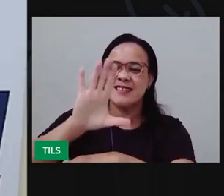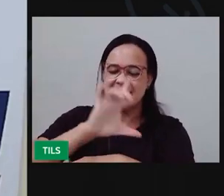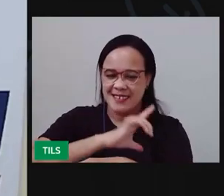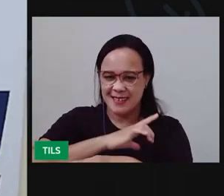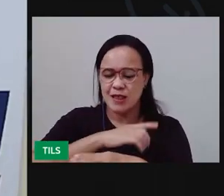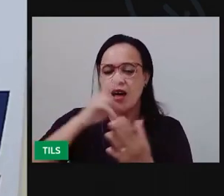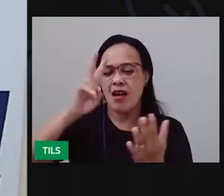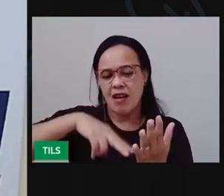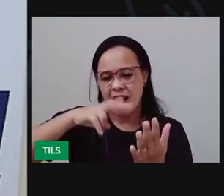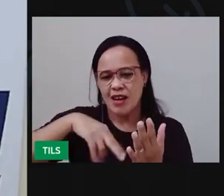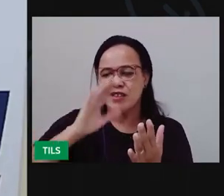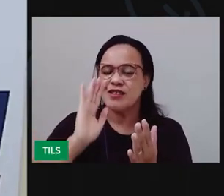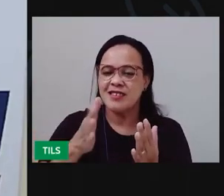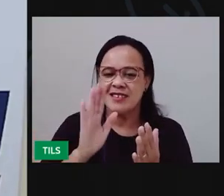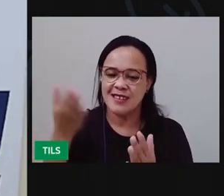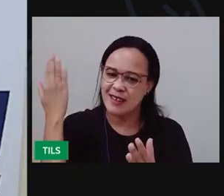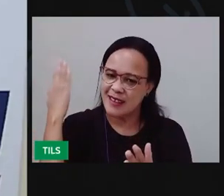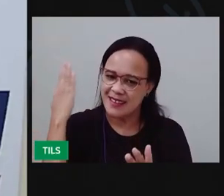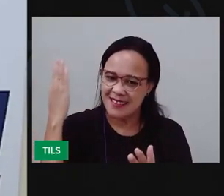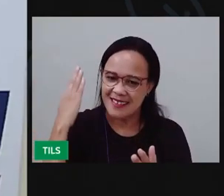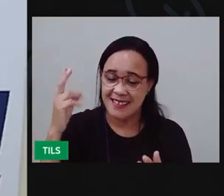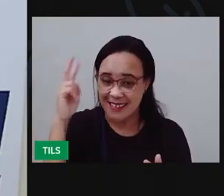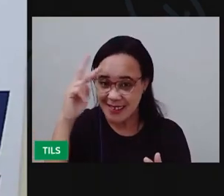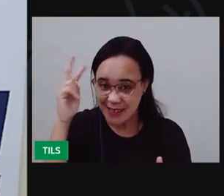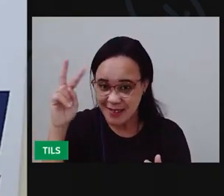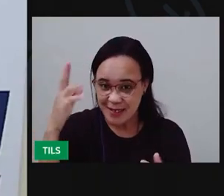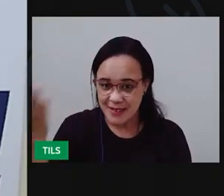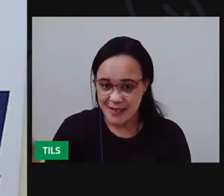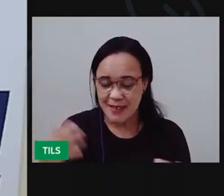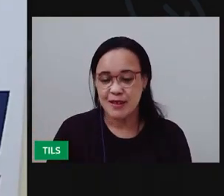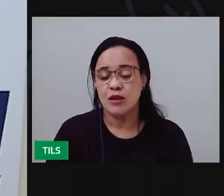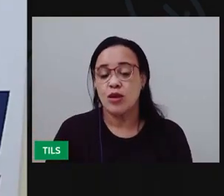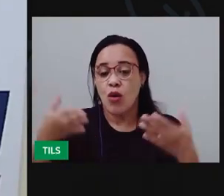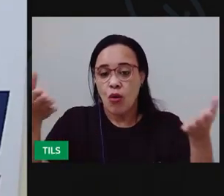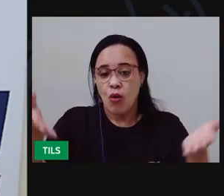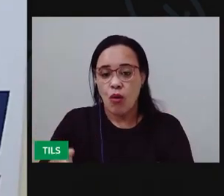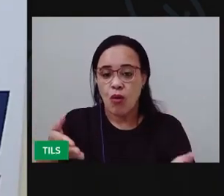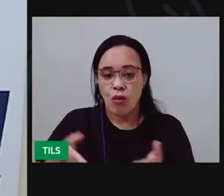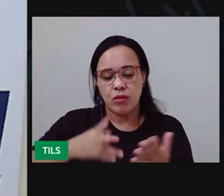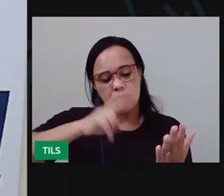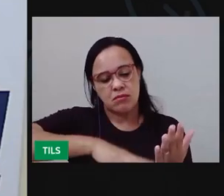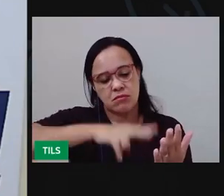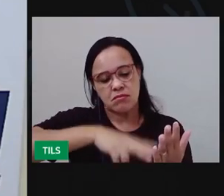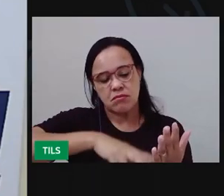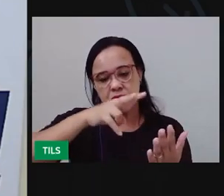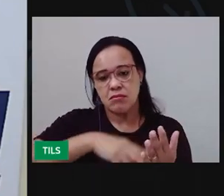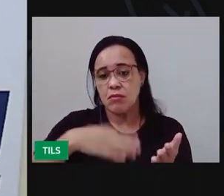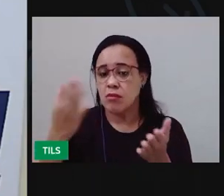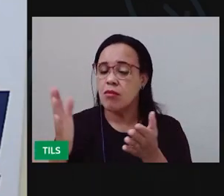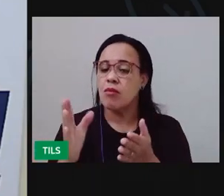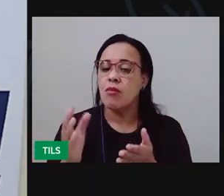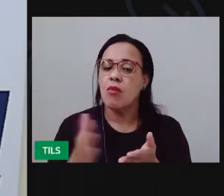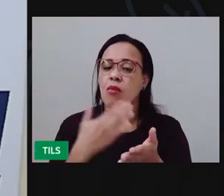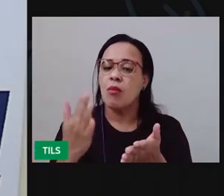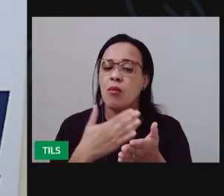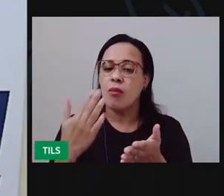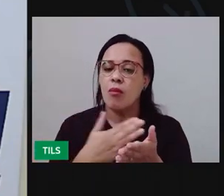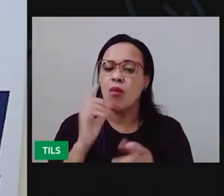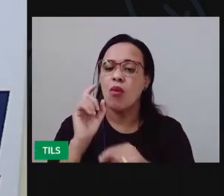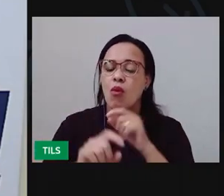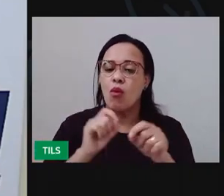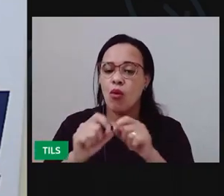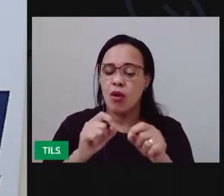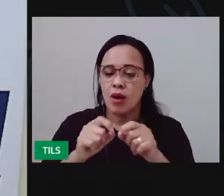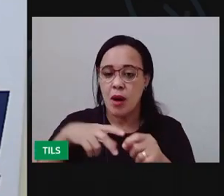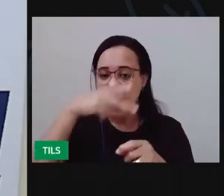Eu vou ler com vocês hoje, essa literatura de cordel aqui. O povo lá